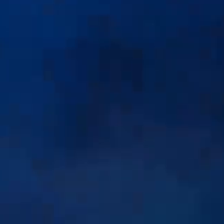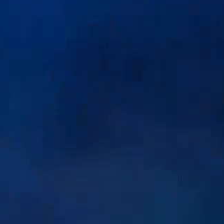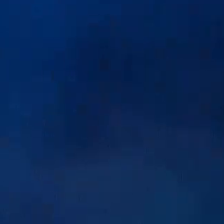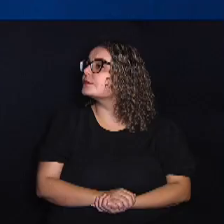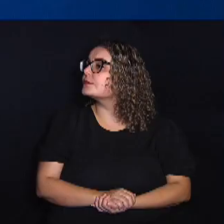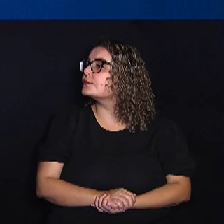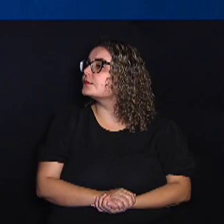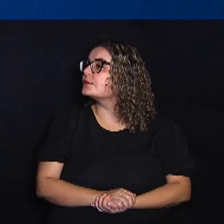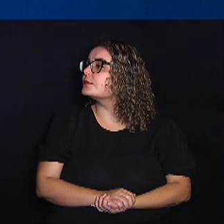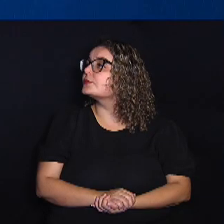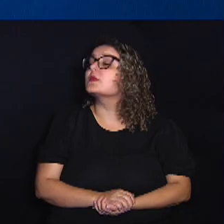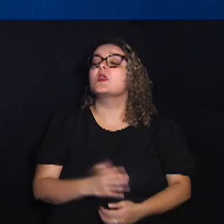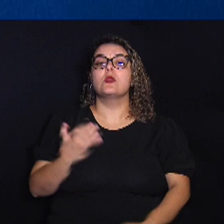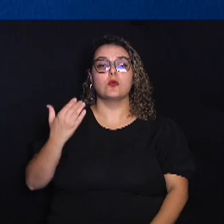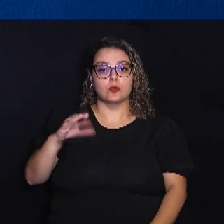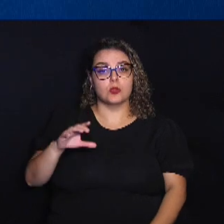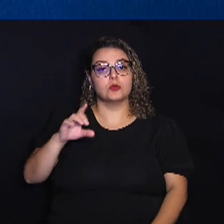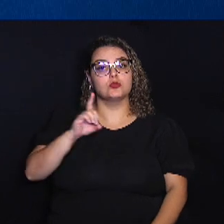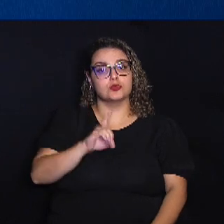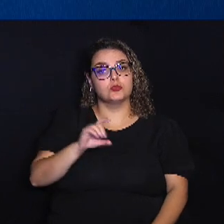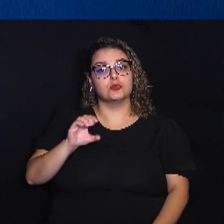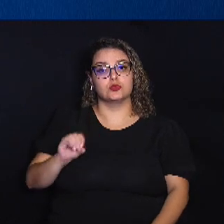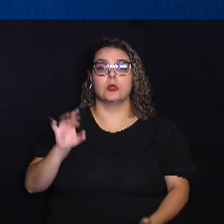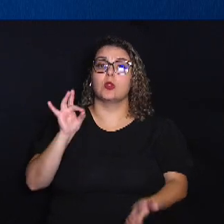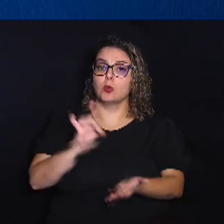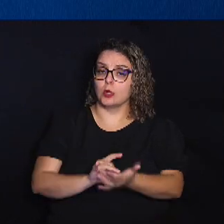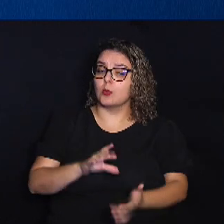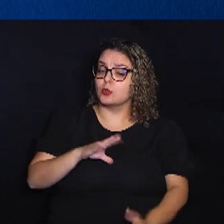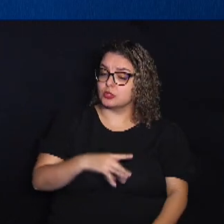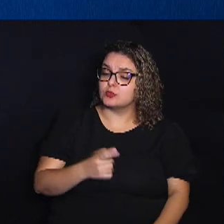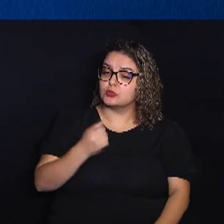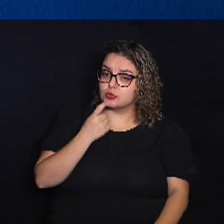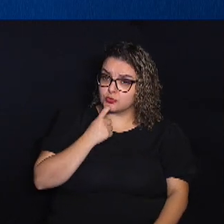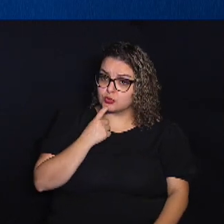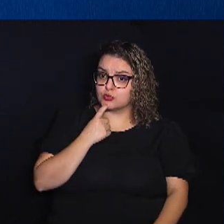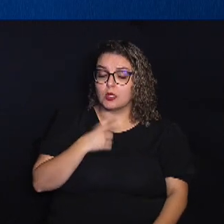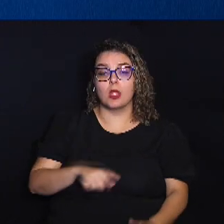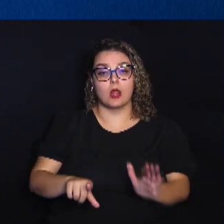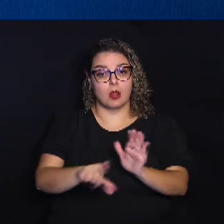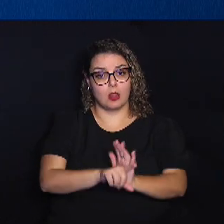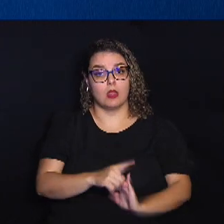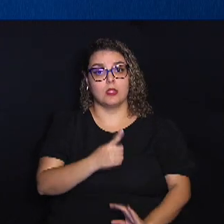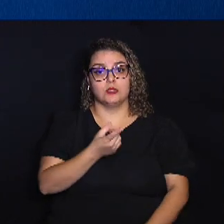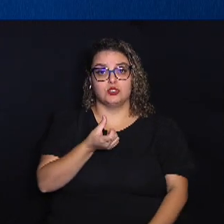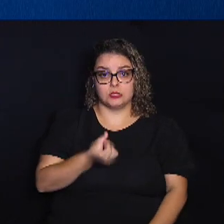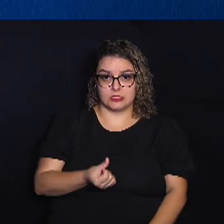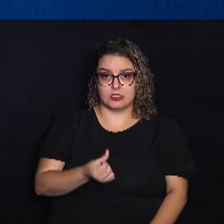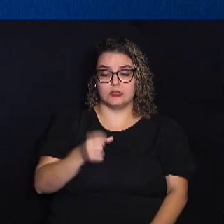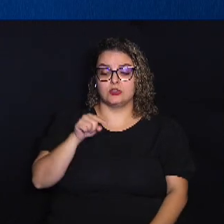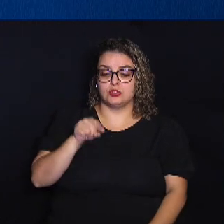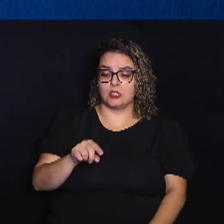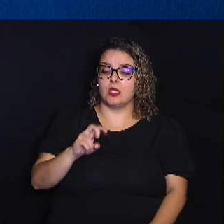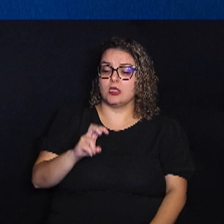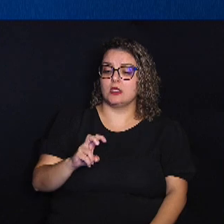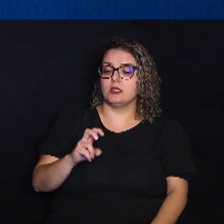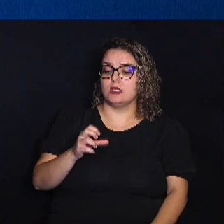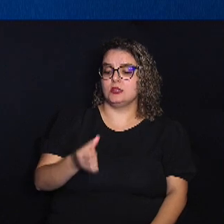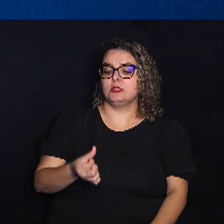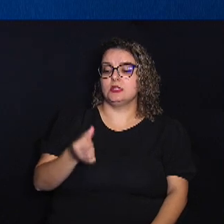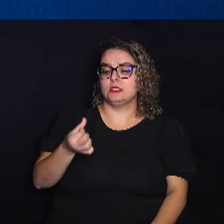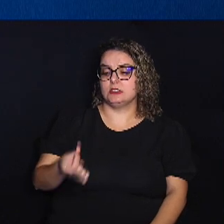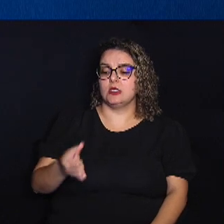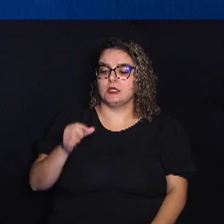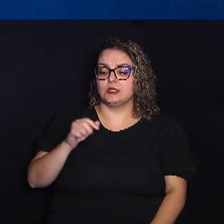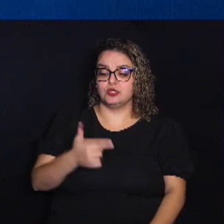Foi publicada No diário oficial Do município De Campinas A lei Número 16.566 De